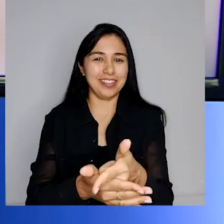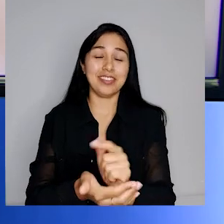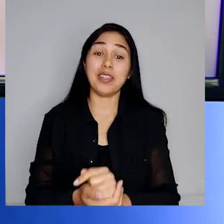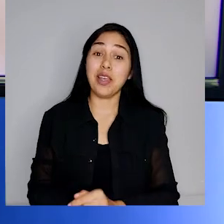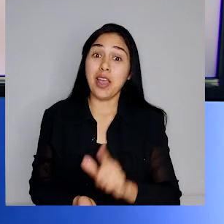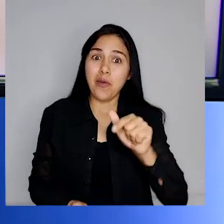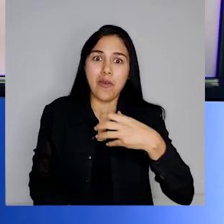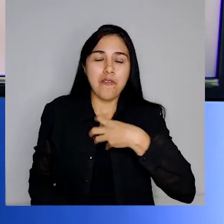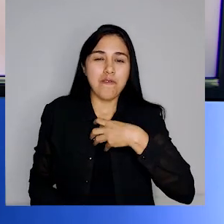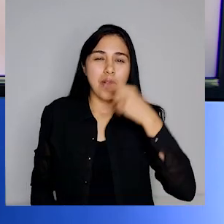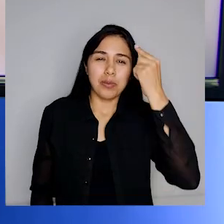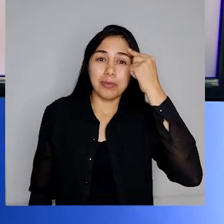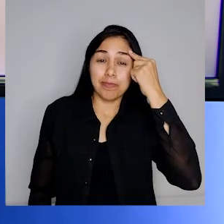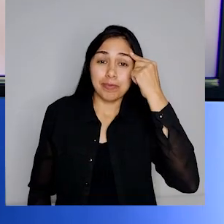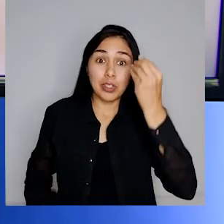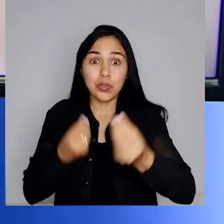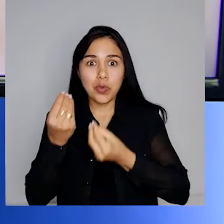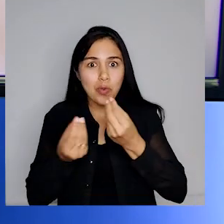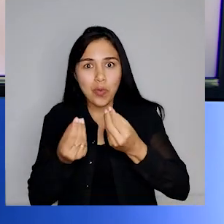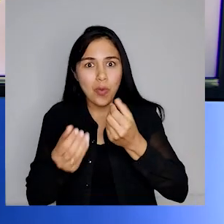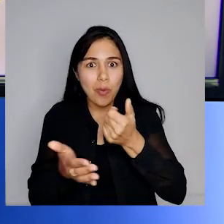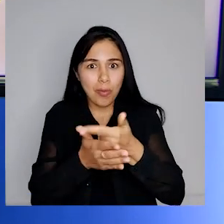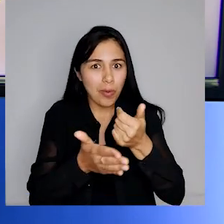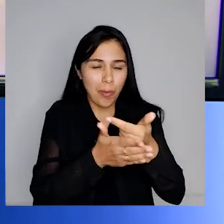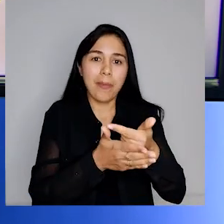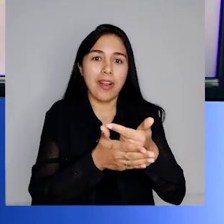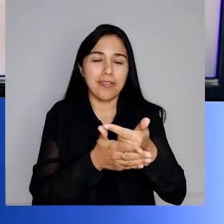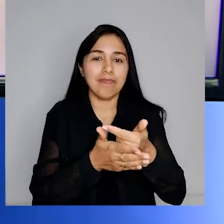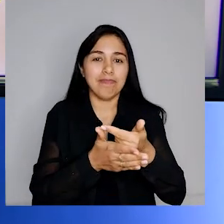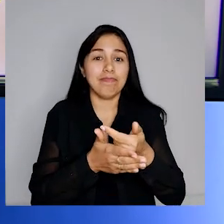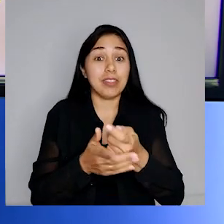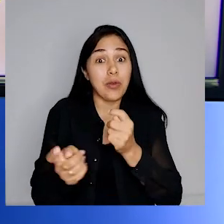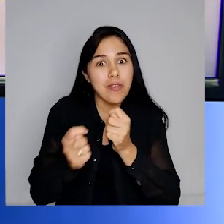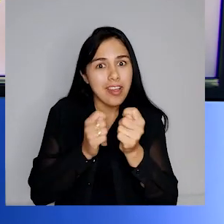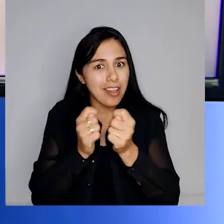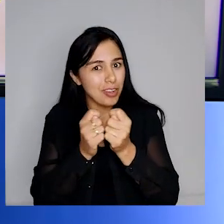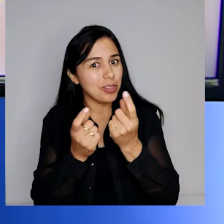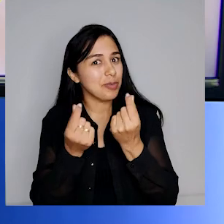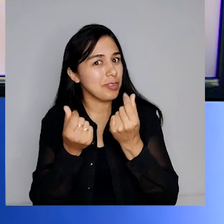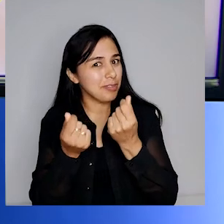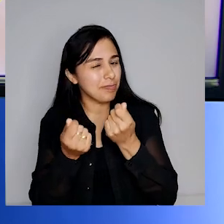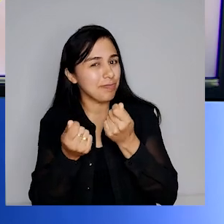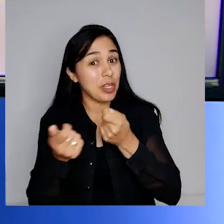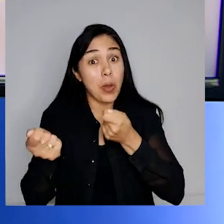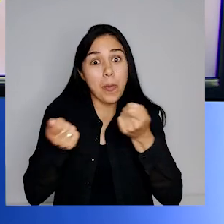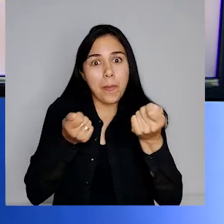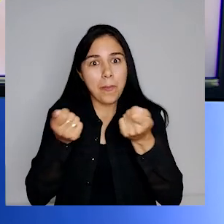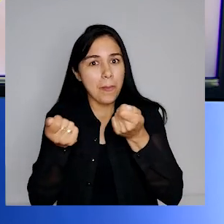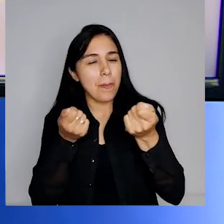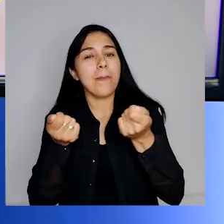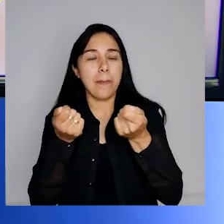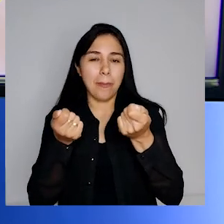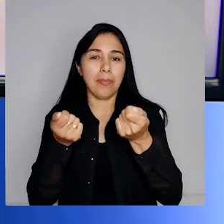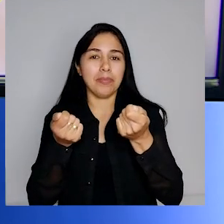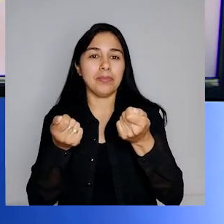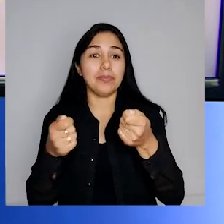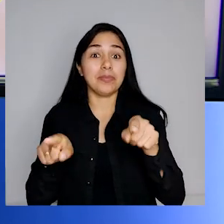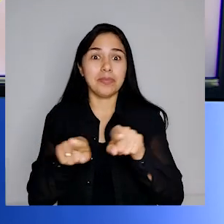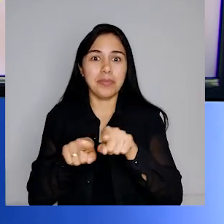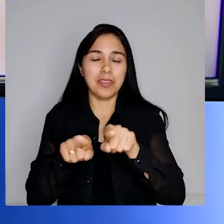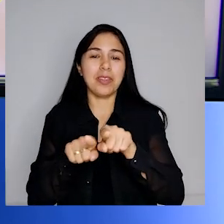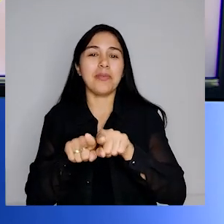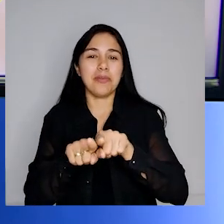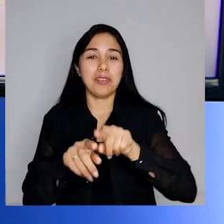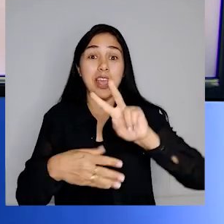de pensar melhor na maneira como consome, você economiza, otimiza a gestão de suas finanças e,